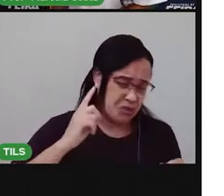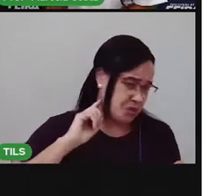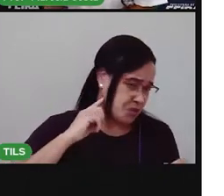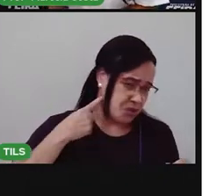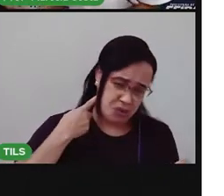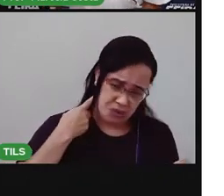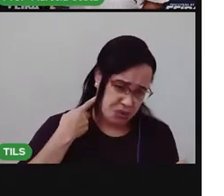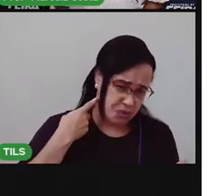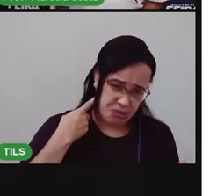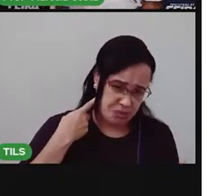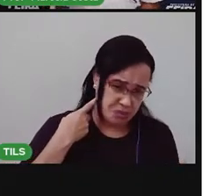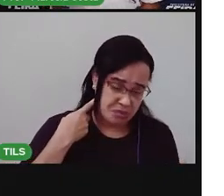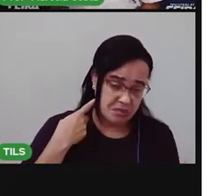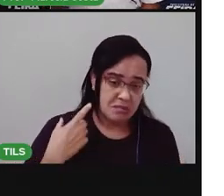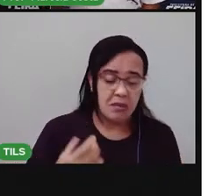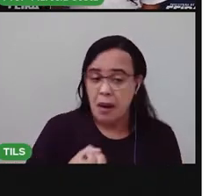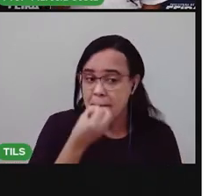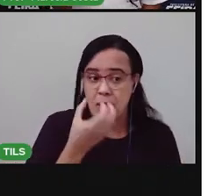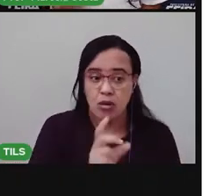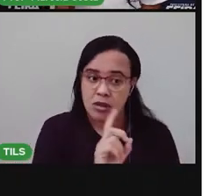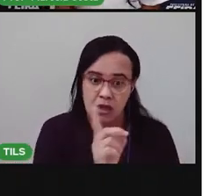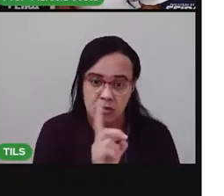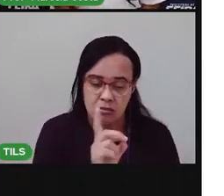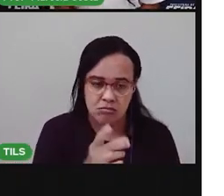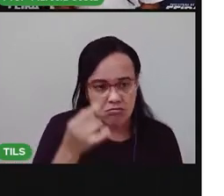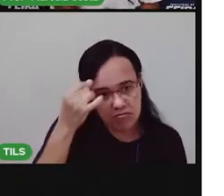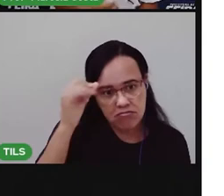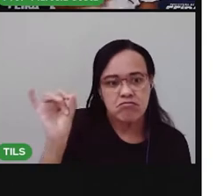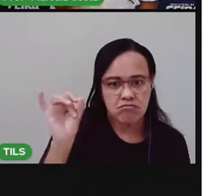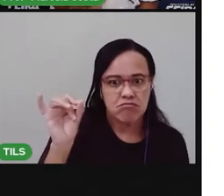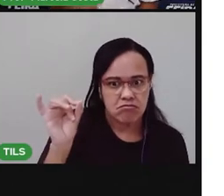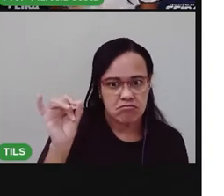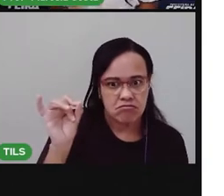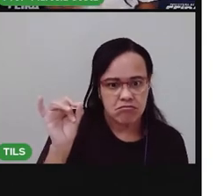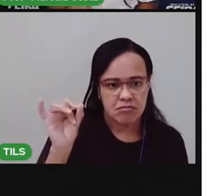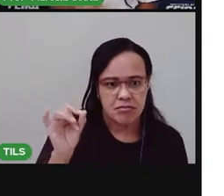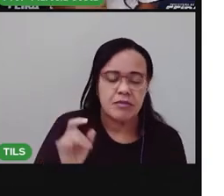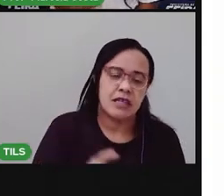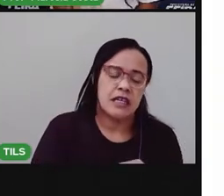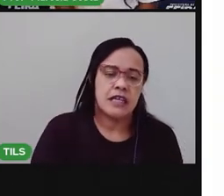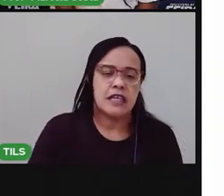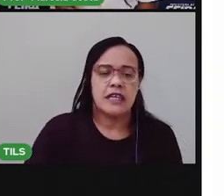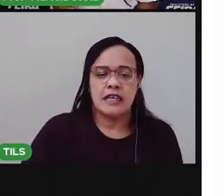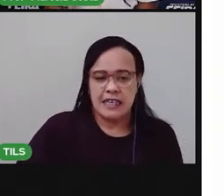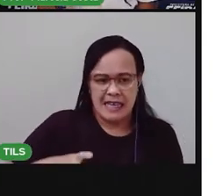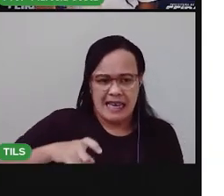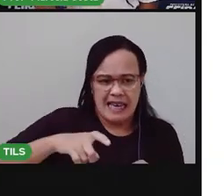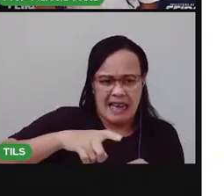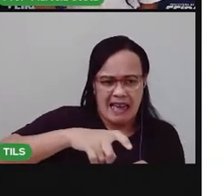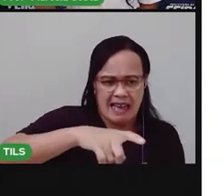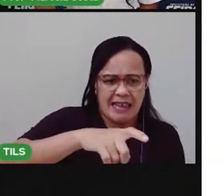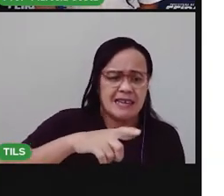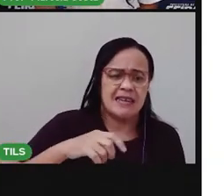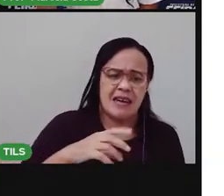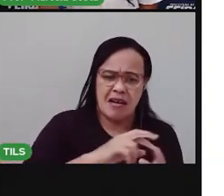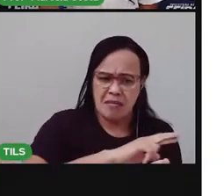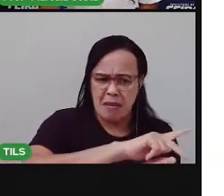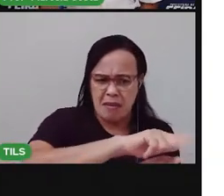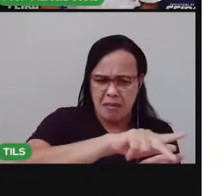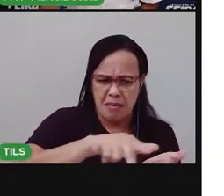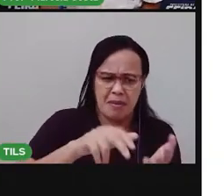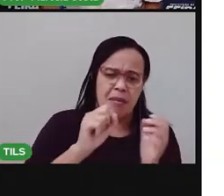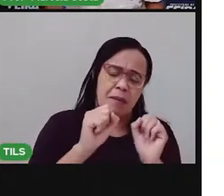insetos eles podem ficar você gerar um grande transtorno e